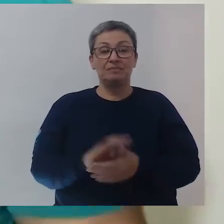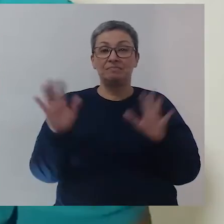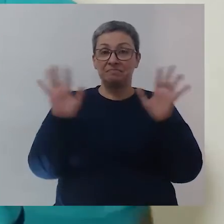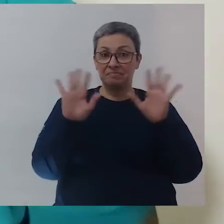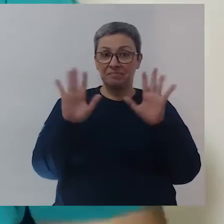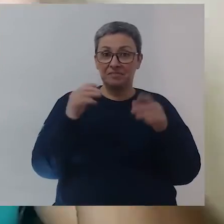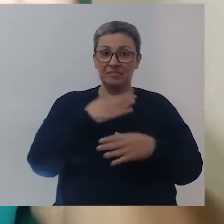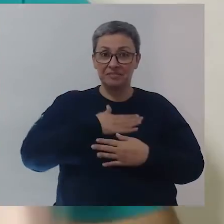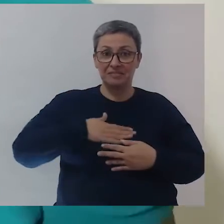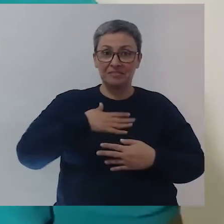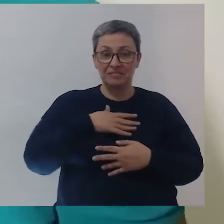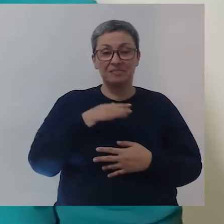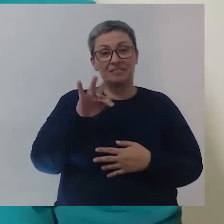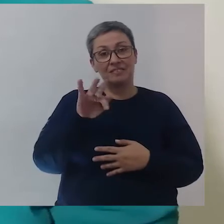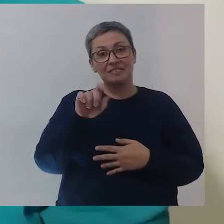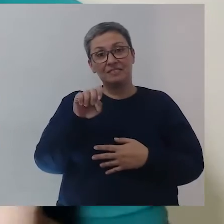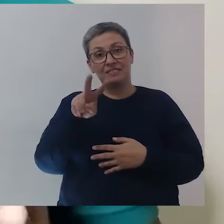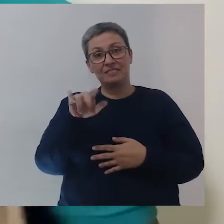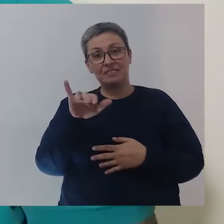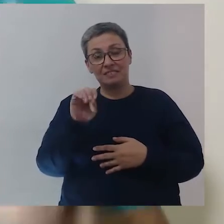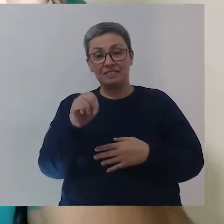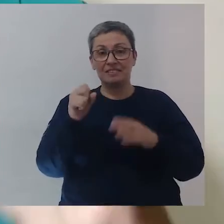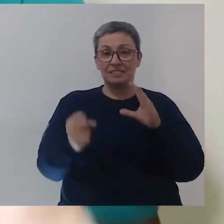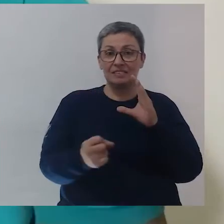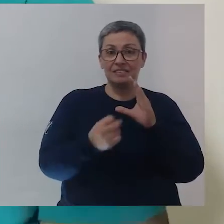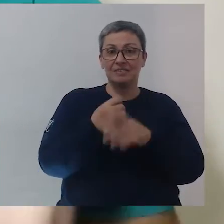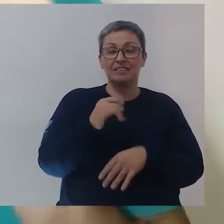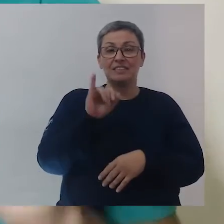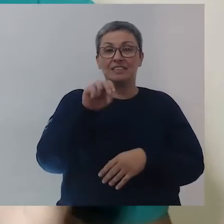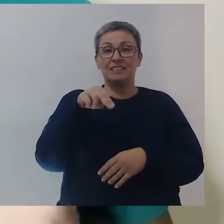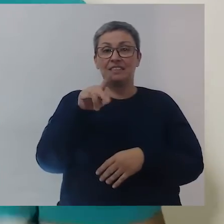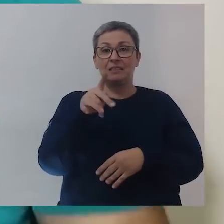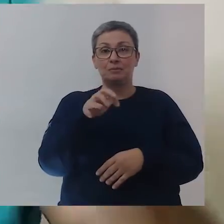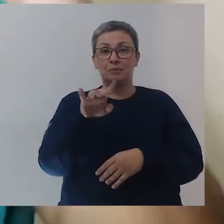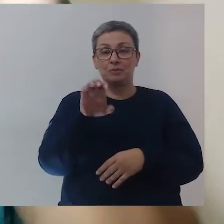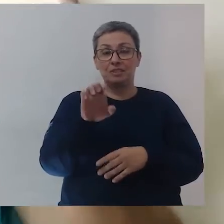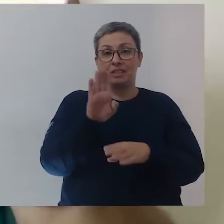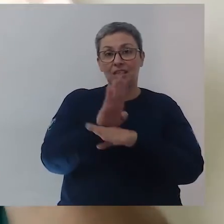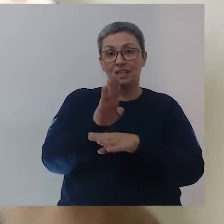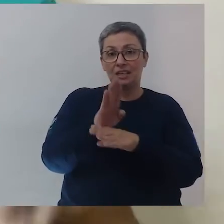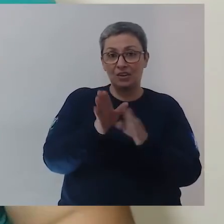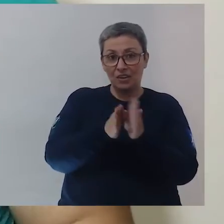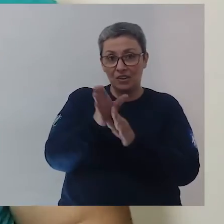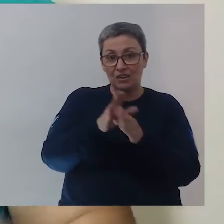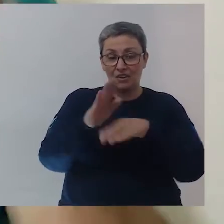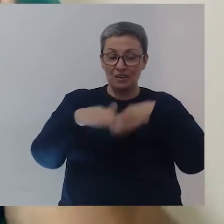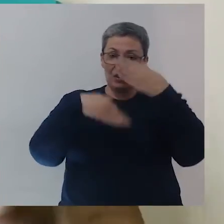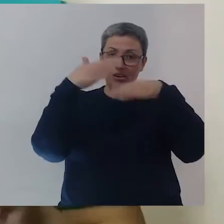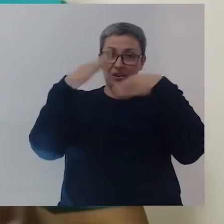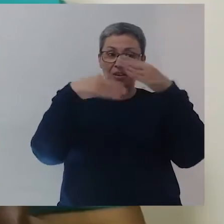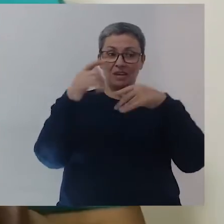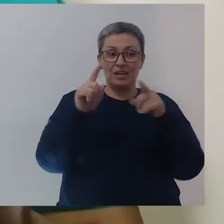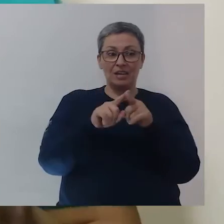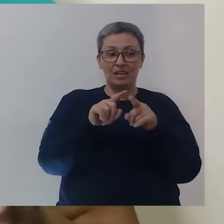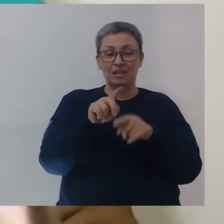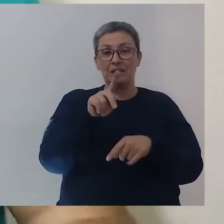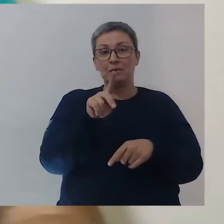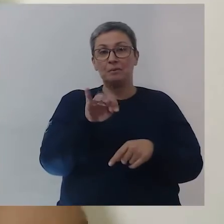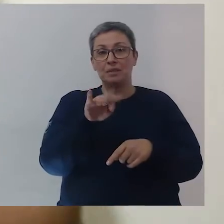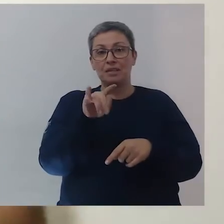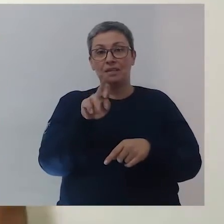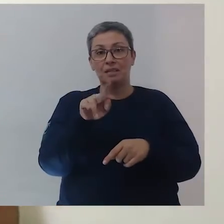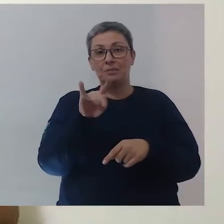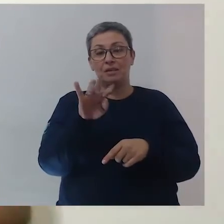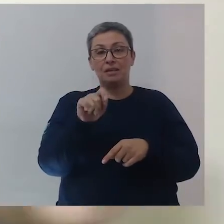Olá, prazer. Eu sou o Flávio Rossal, fundador da Impulse, Assessoria e Desenvolvimento de Piripiri, Piauí.